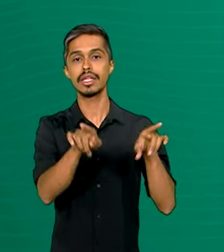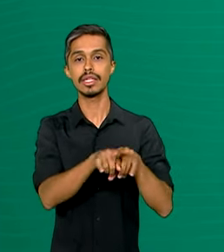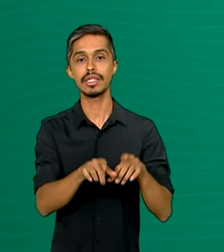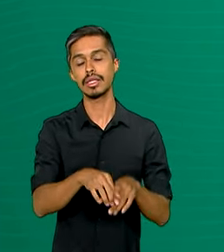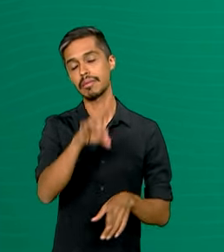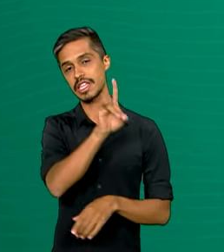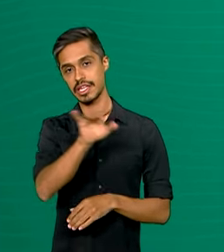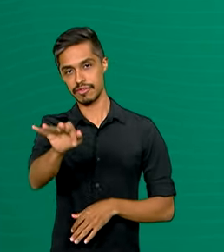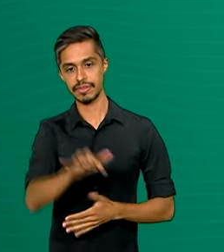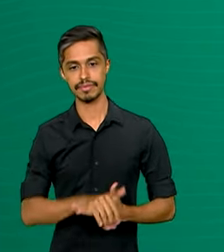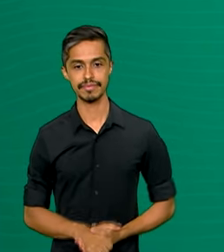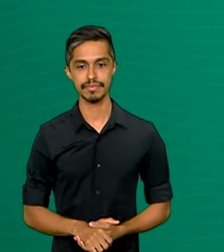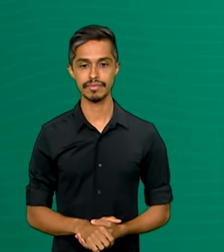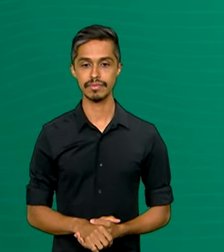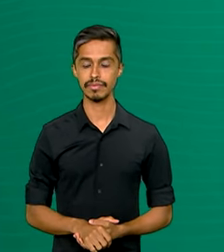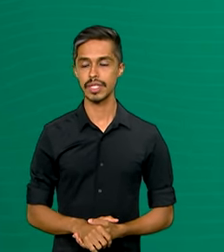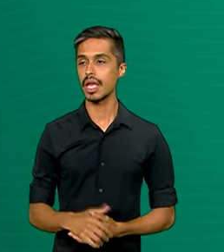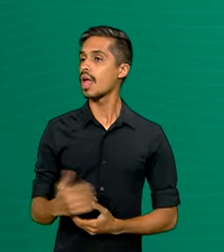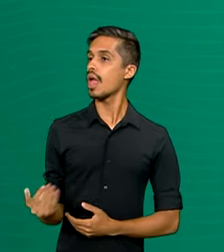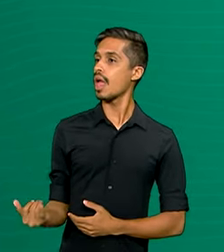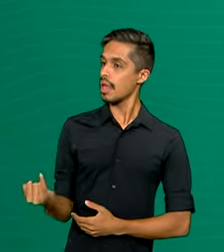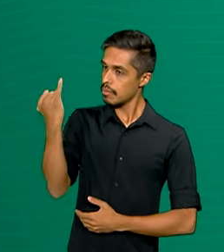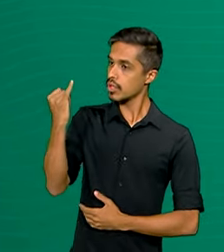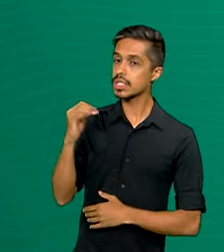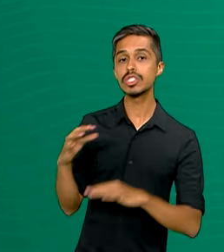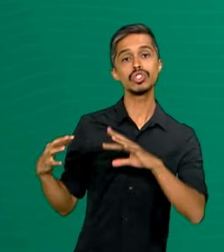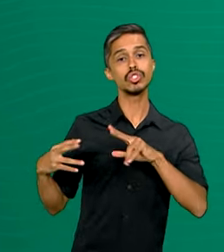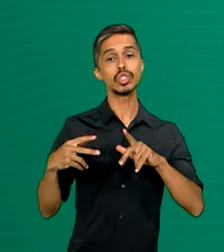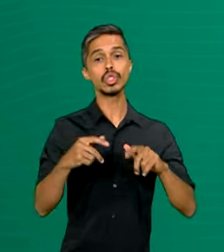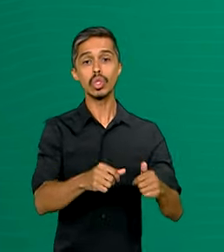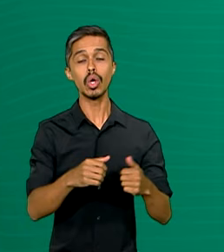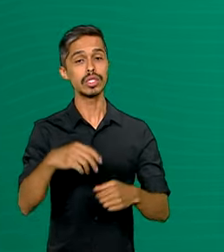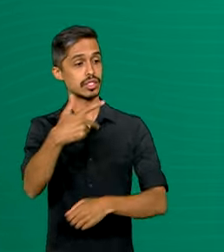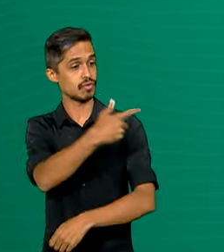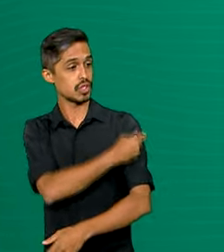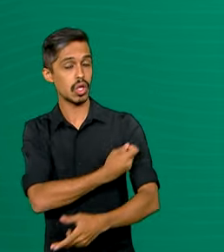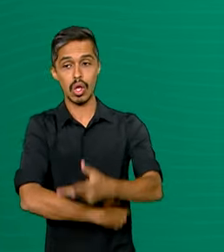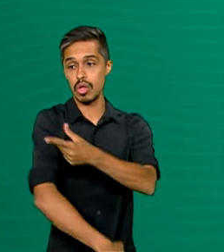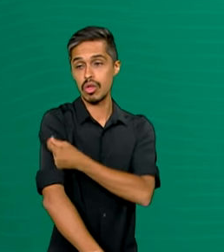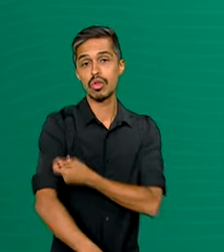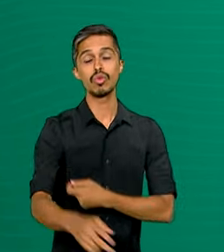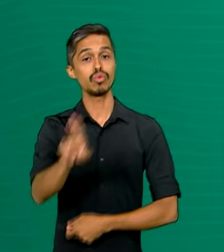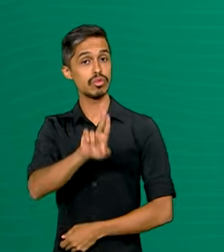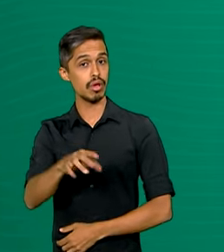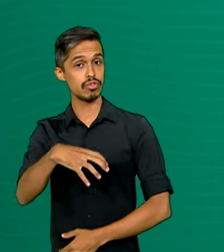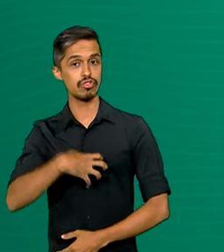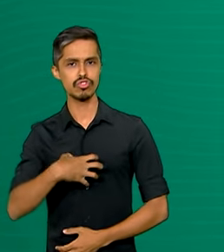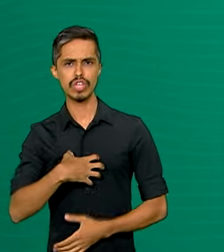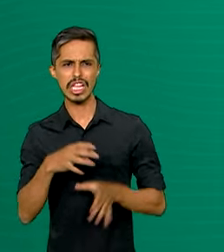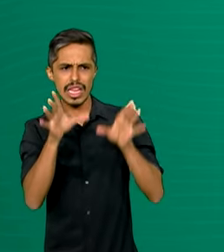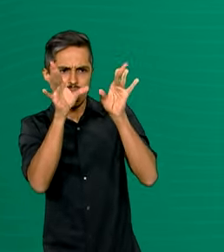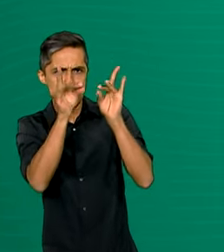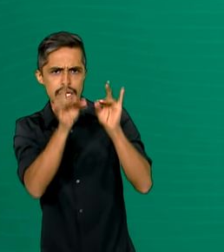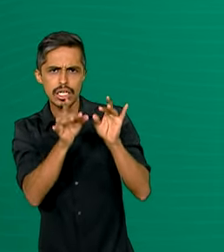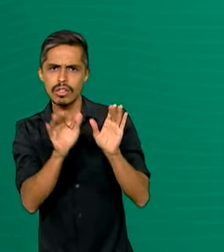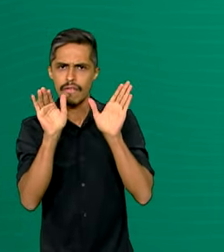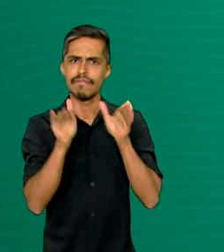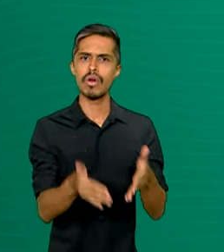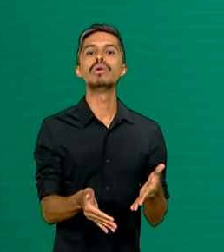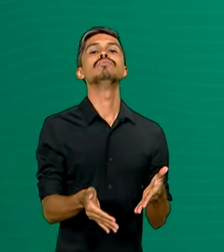É importante que as vacinas sejam utilizadas de uma forma muito criteriosa,